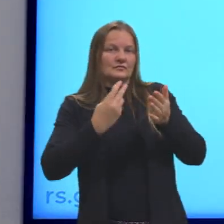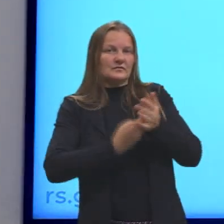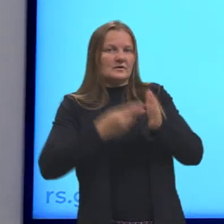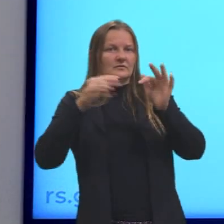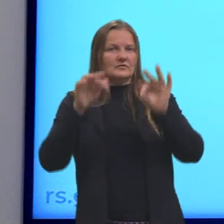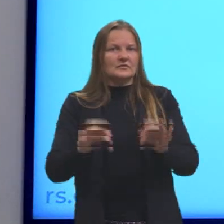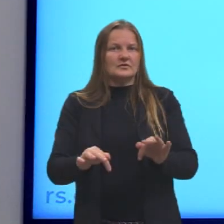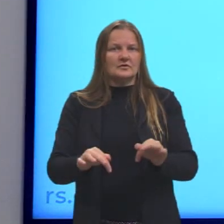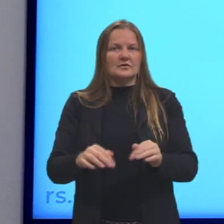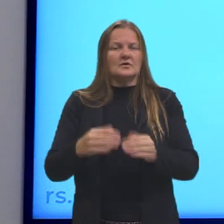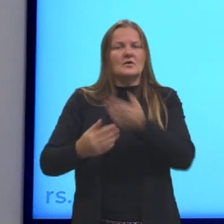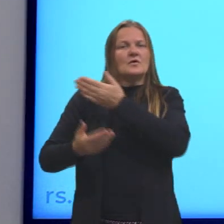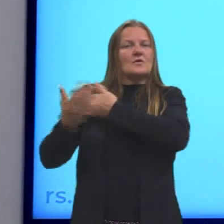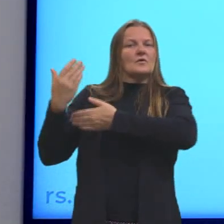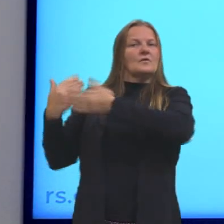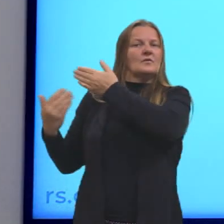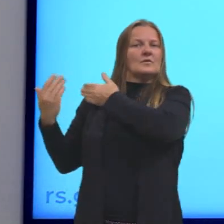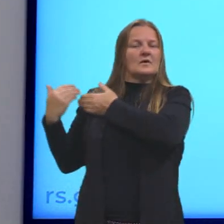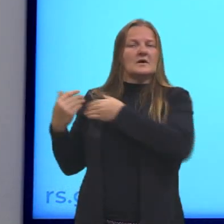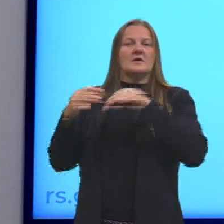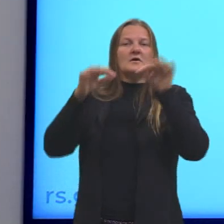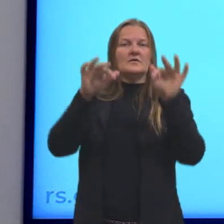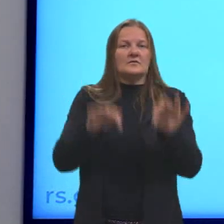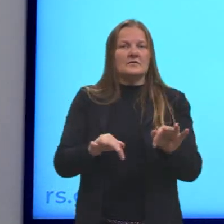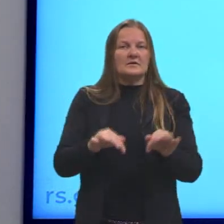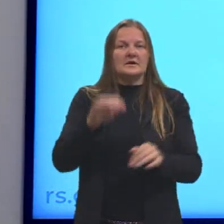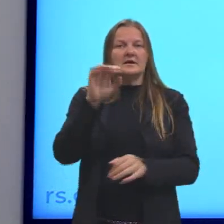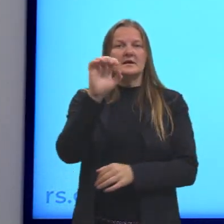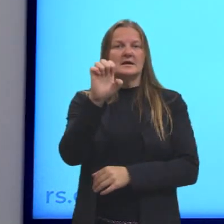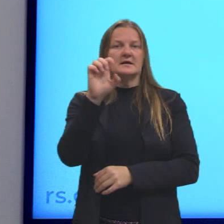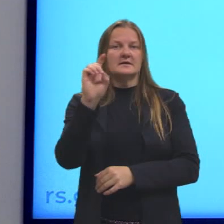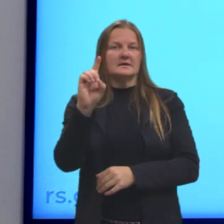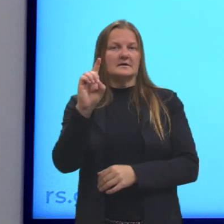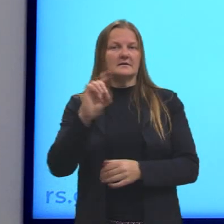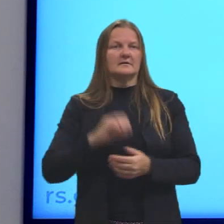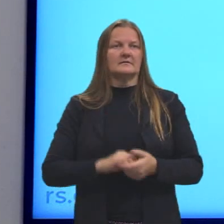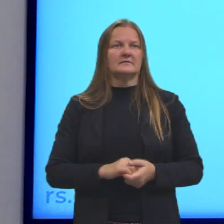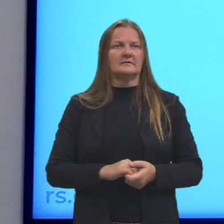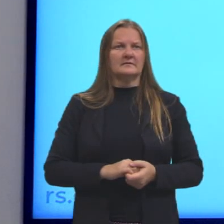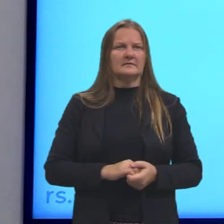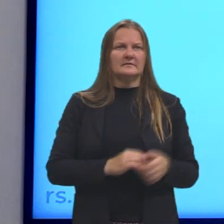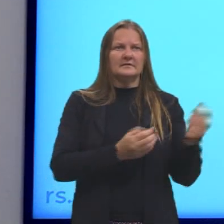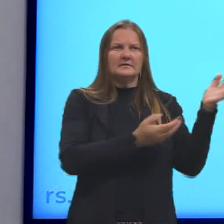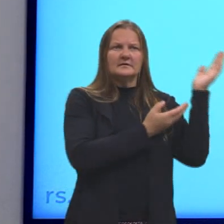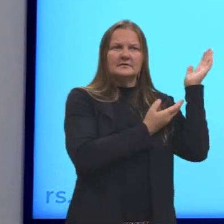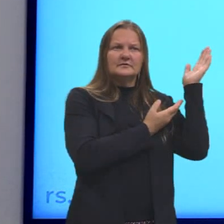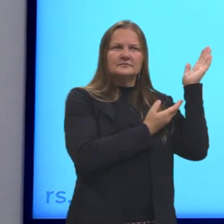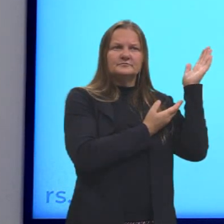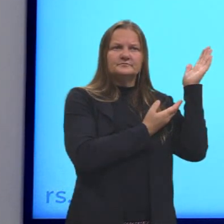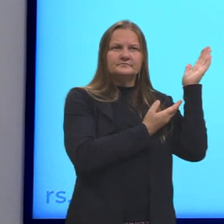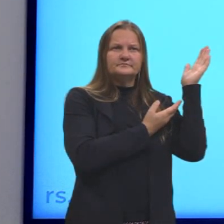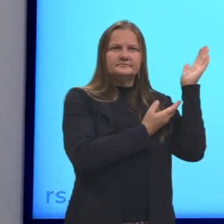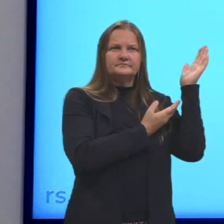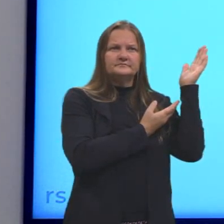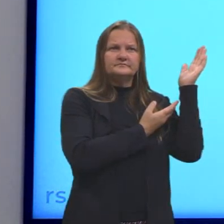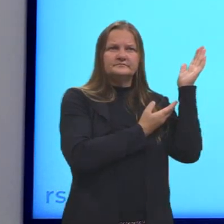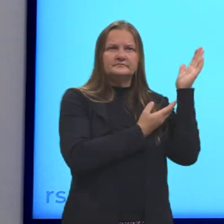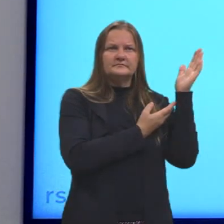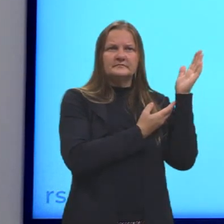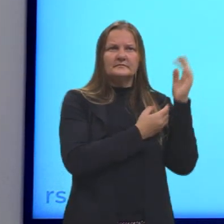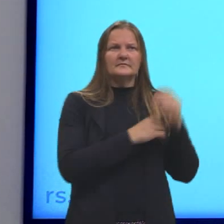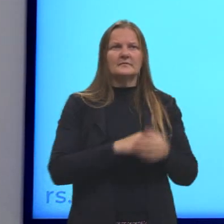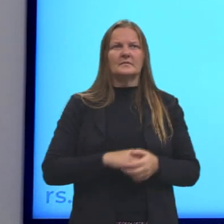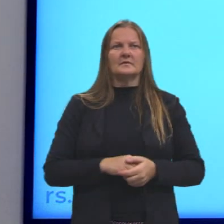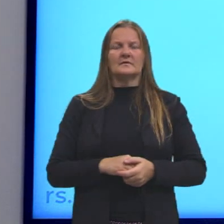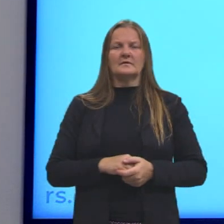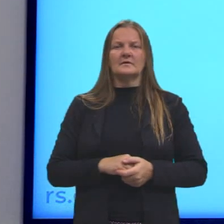está no passado, por causa desse ed. Isso ele me mostra. Aqui eu tenho o ask também,